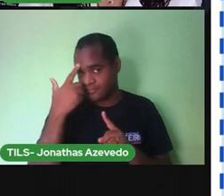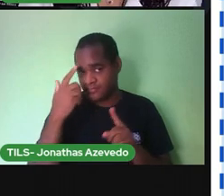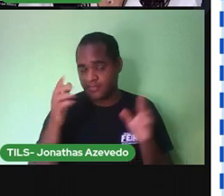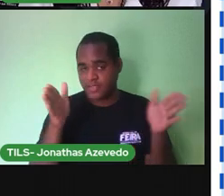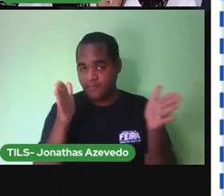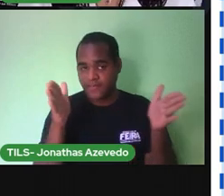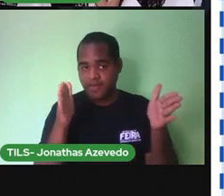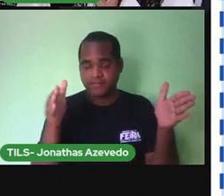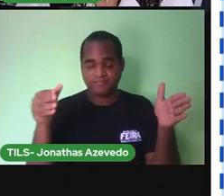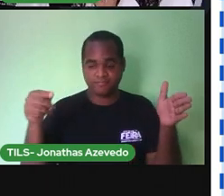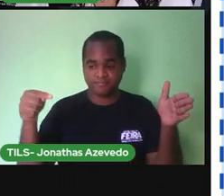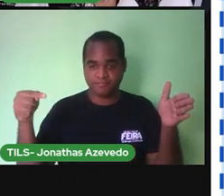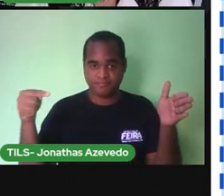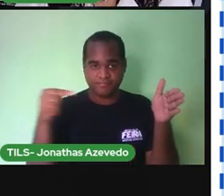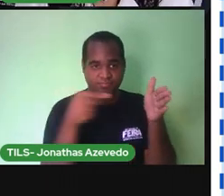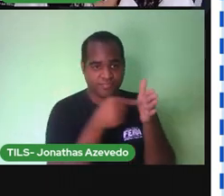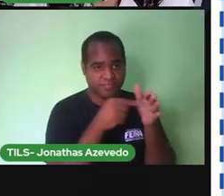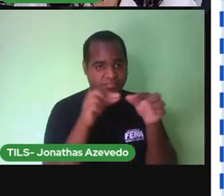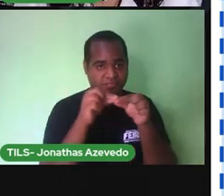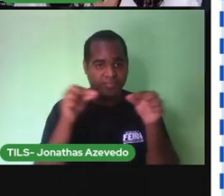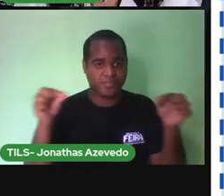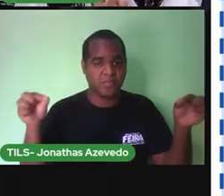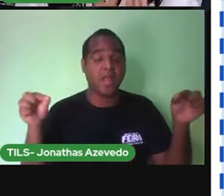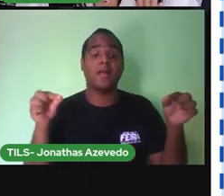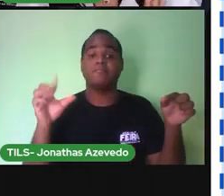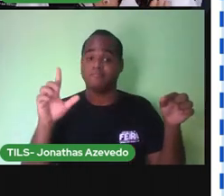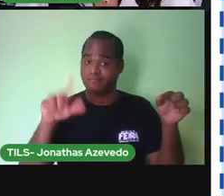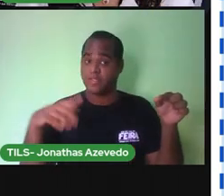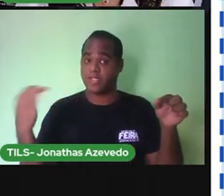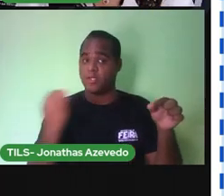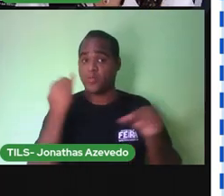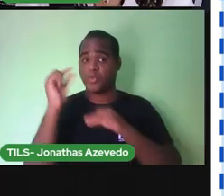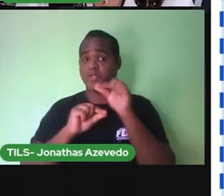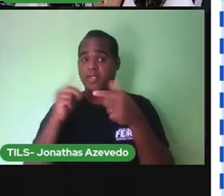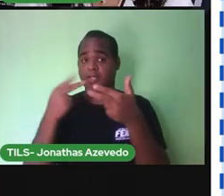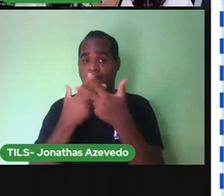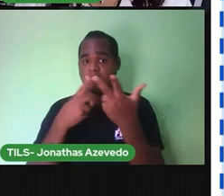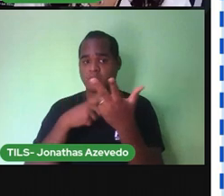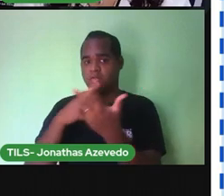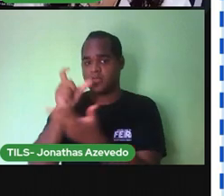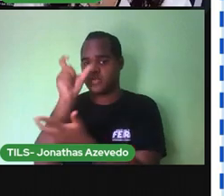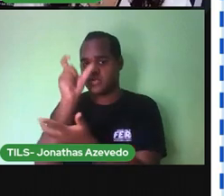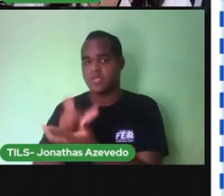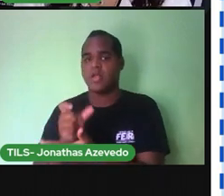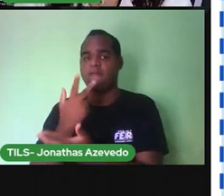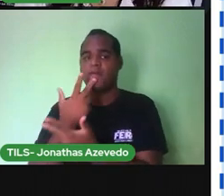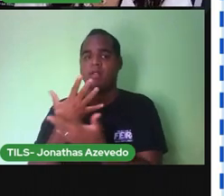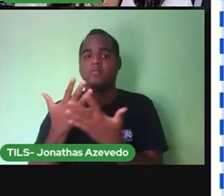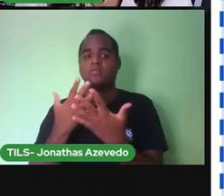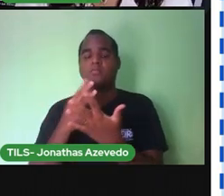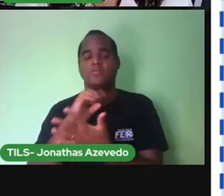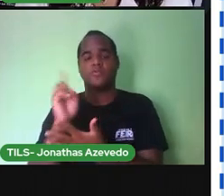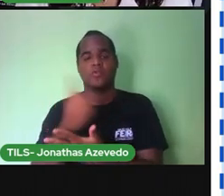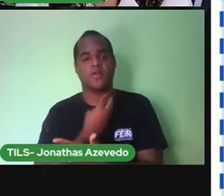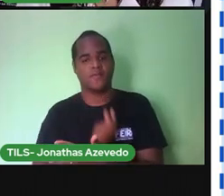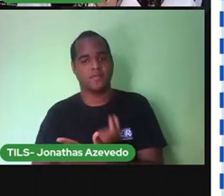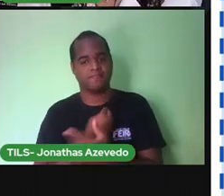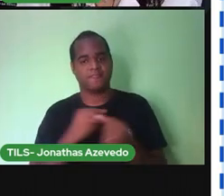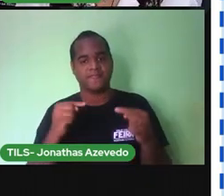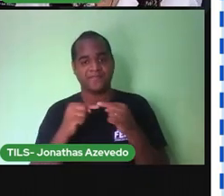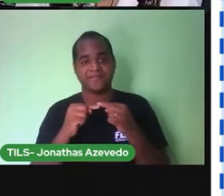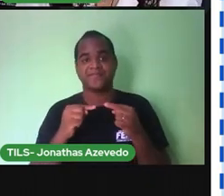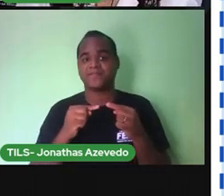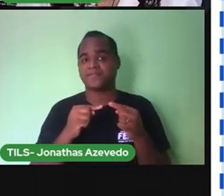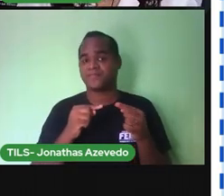importância da linha do tempo, vimos que existem muitos modelos, mas que todos têm a mesma finalidade.